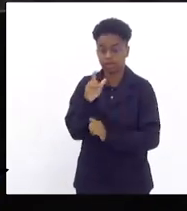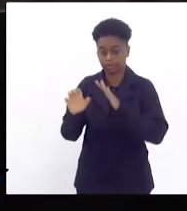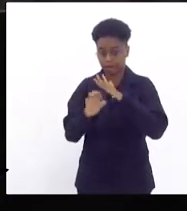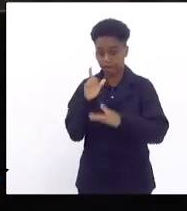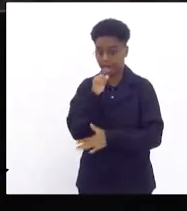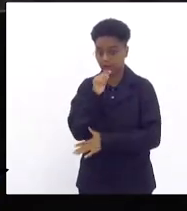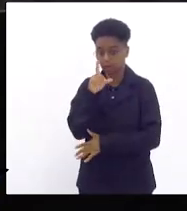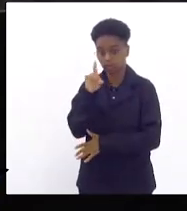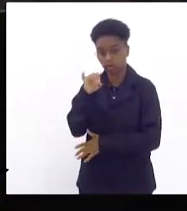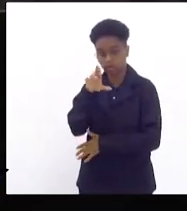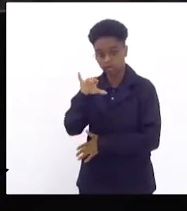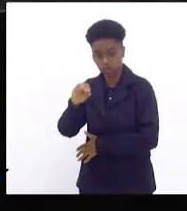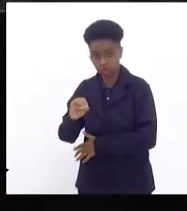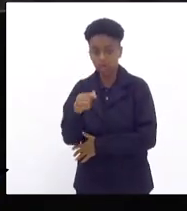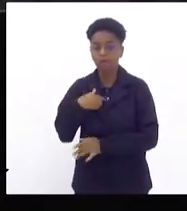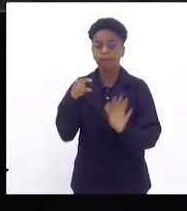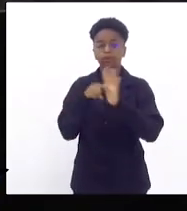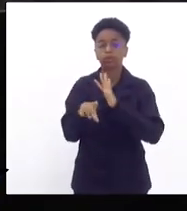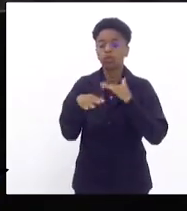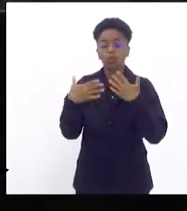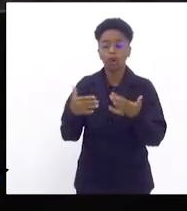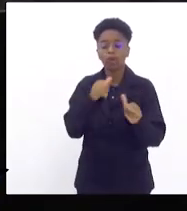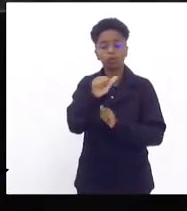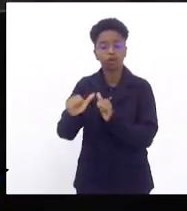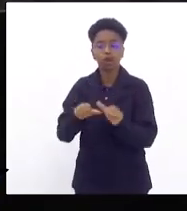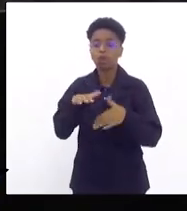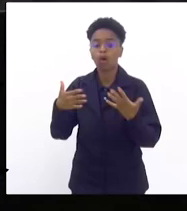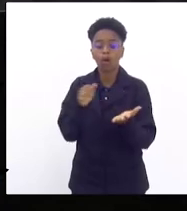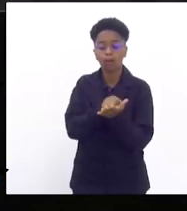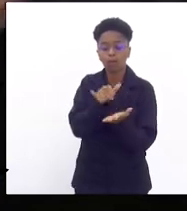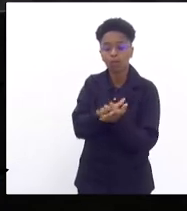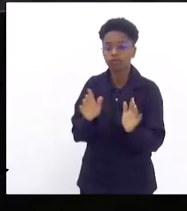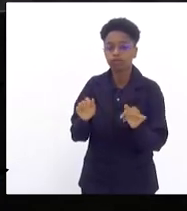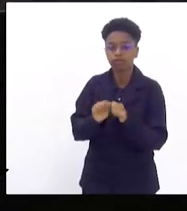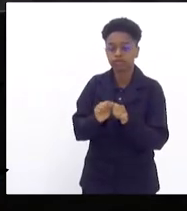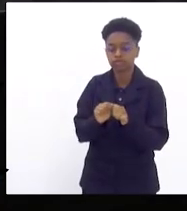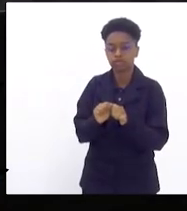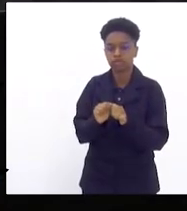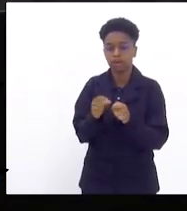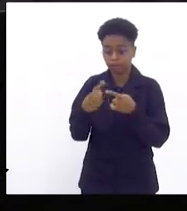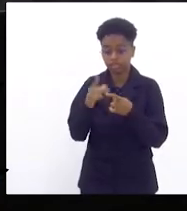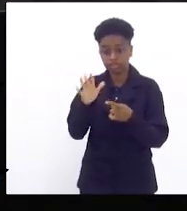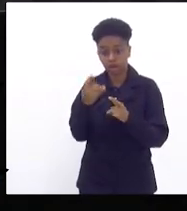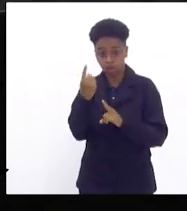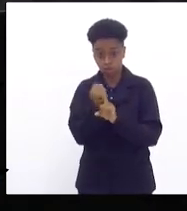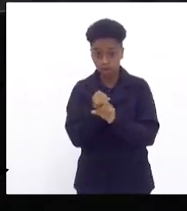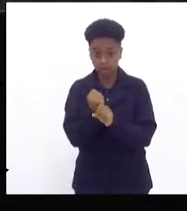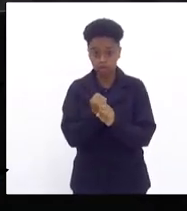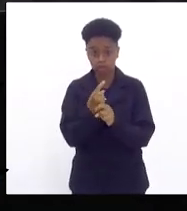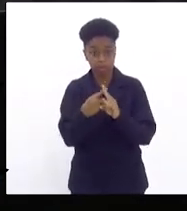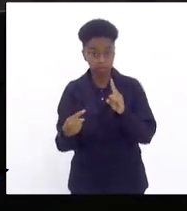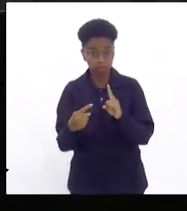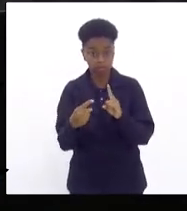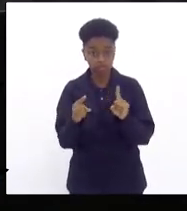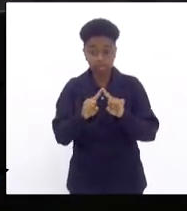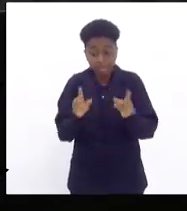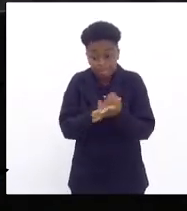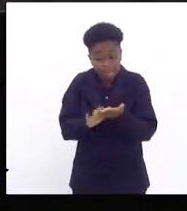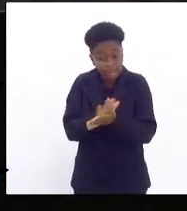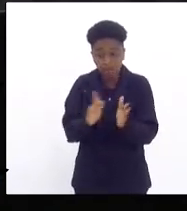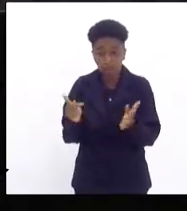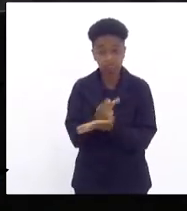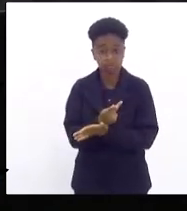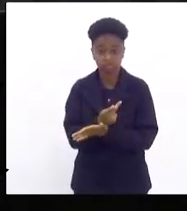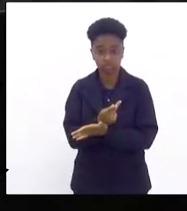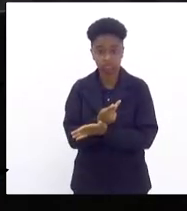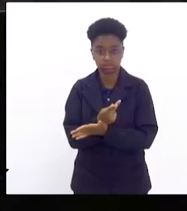foram as notificações e quais foram as multas que foram aplicadas a essas concessionárias já que já tem um ano e meio nenhuma está tudo em trâmite de